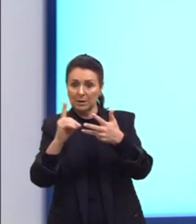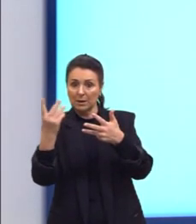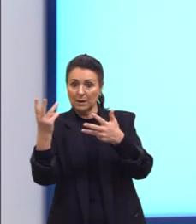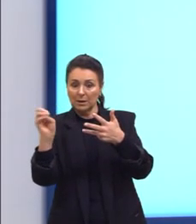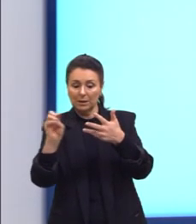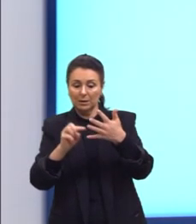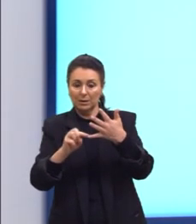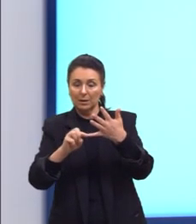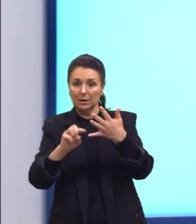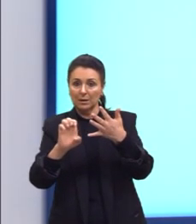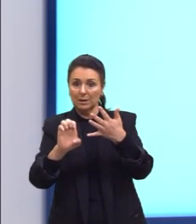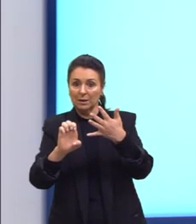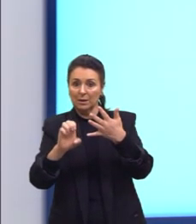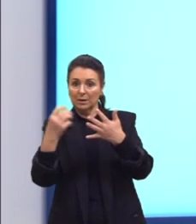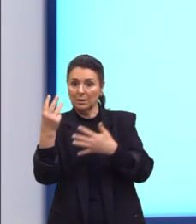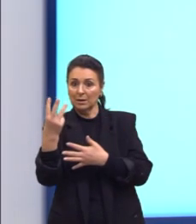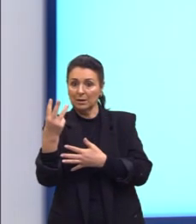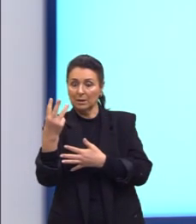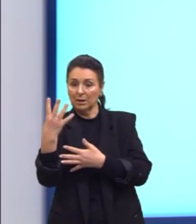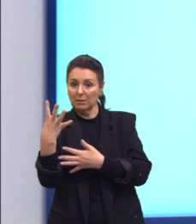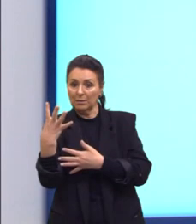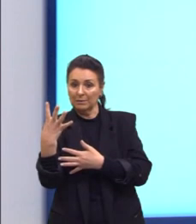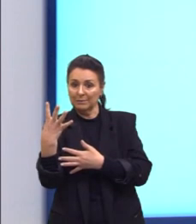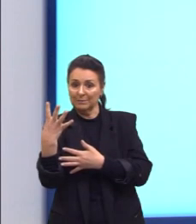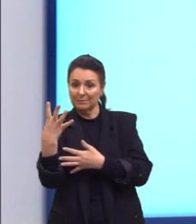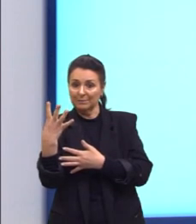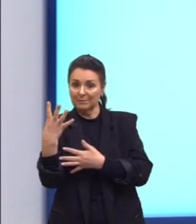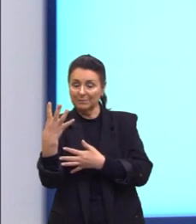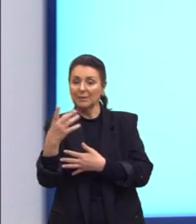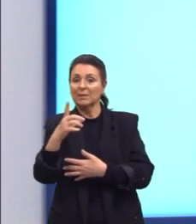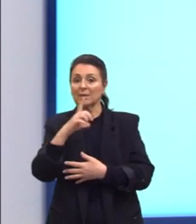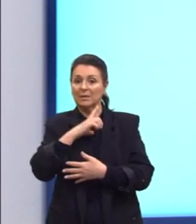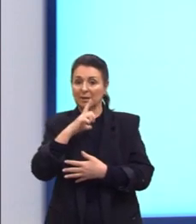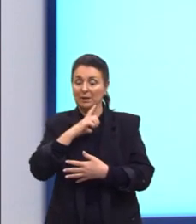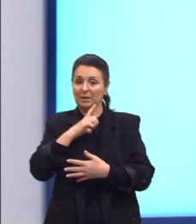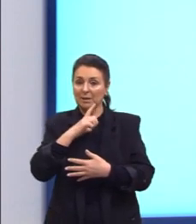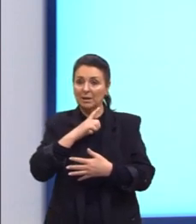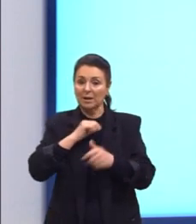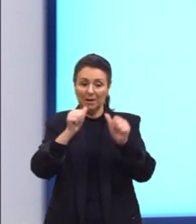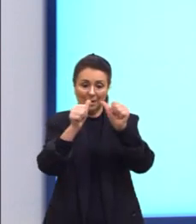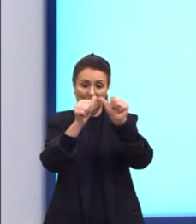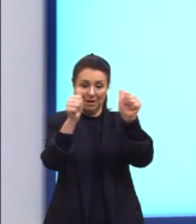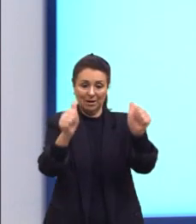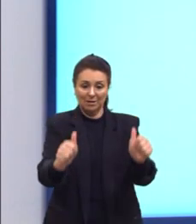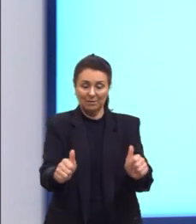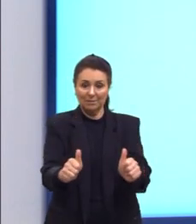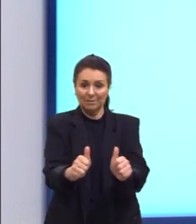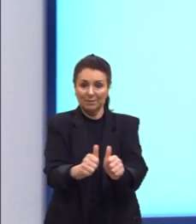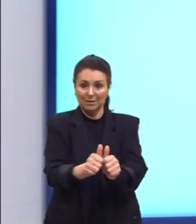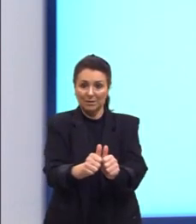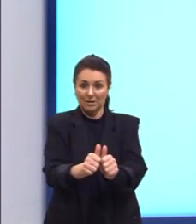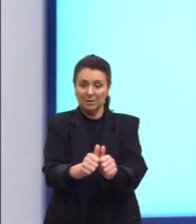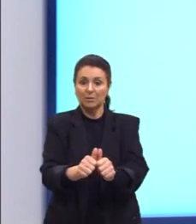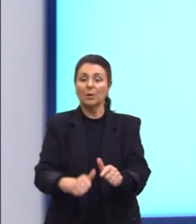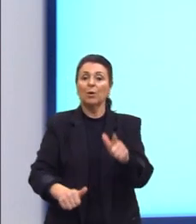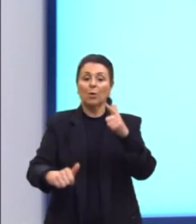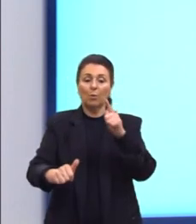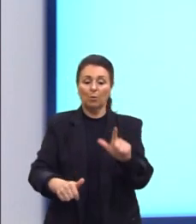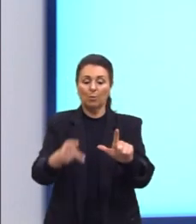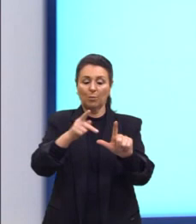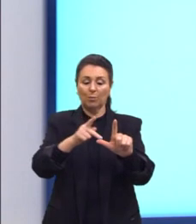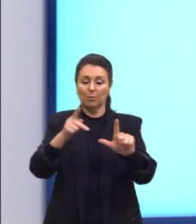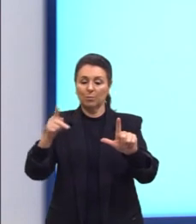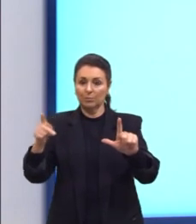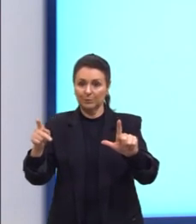E, letra E, 34. Então, aqui nós temos a nossa figura. Um paralelepípedo